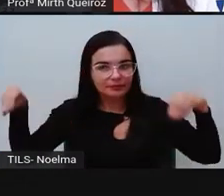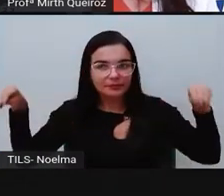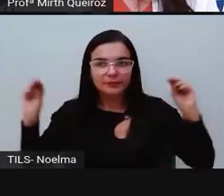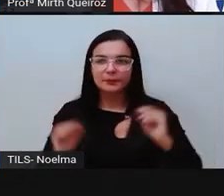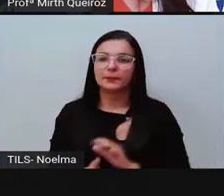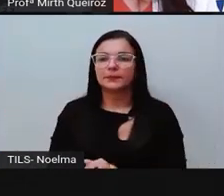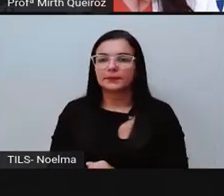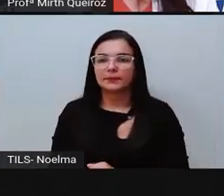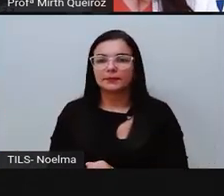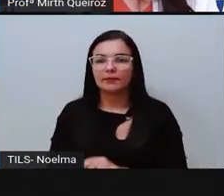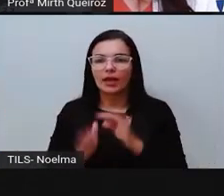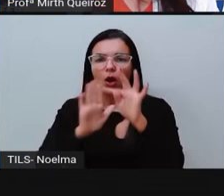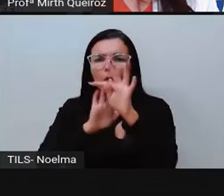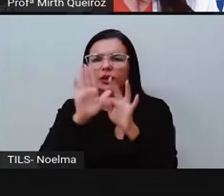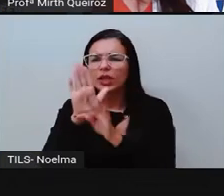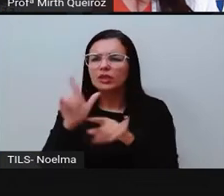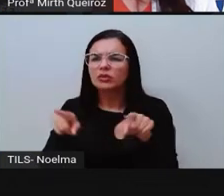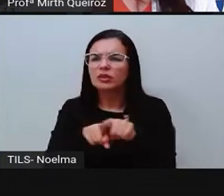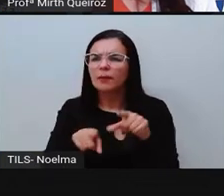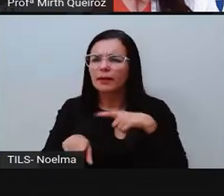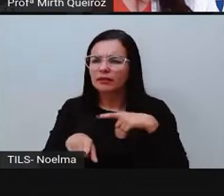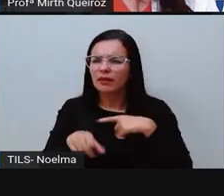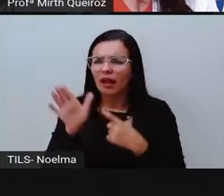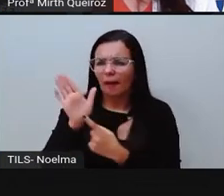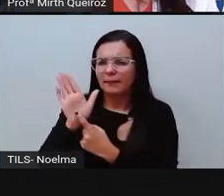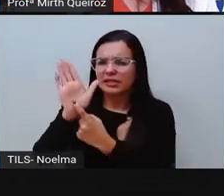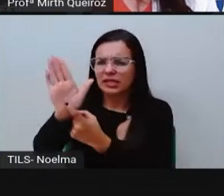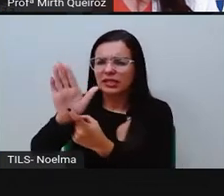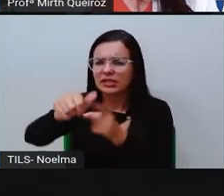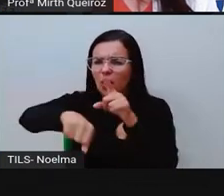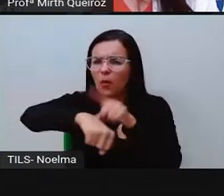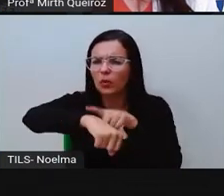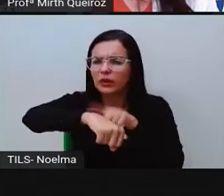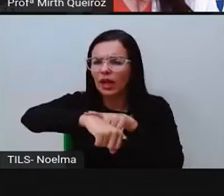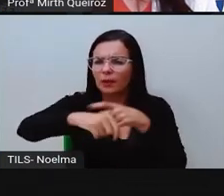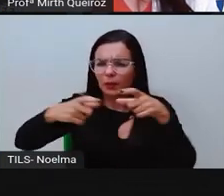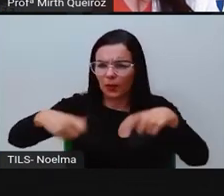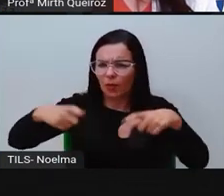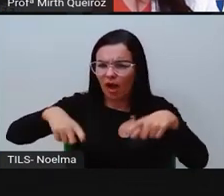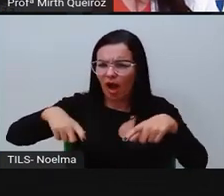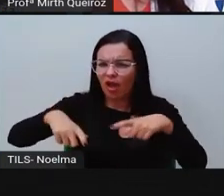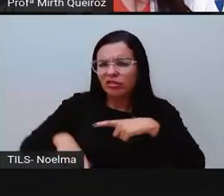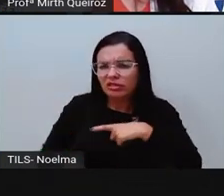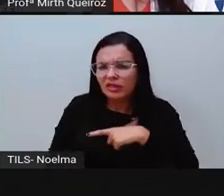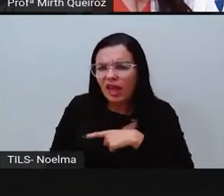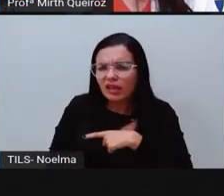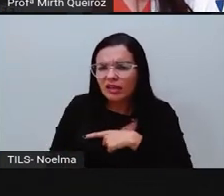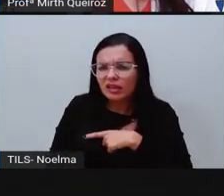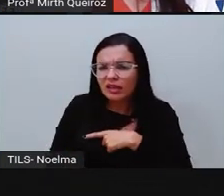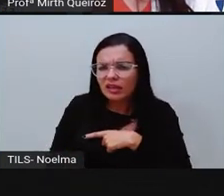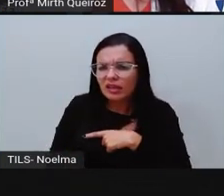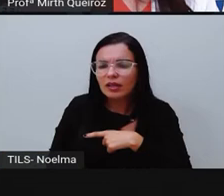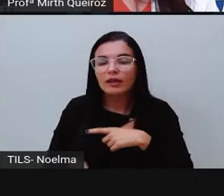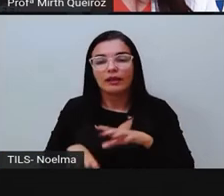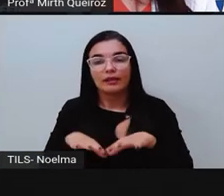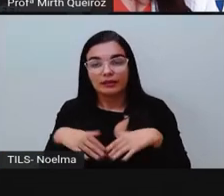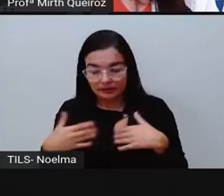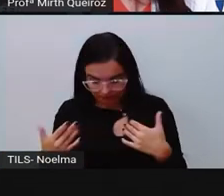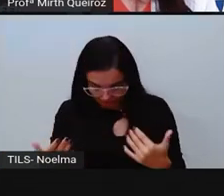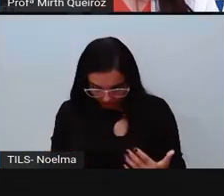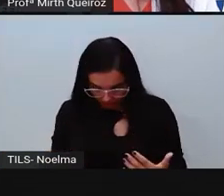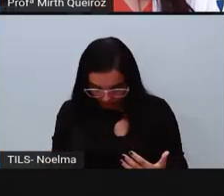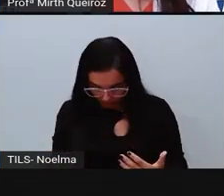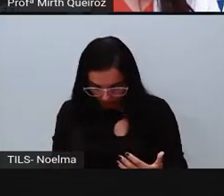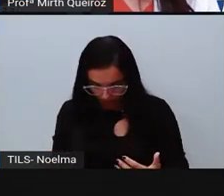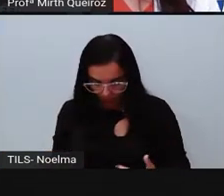texto, ele apresenta o tempo e o espaço. Onde foi que aconteceu aí a história? A história se passa numa torre,